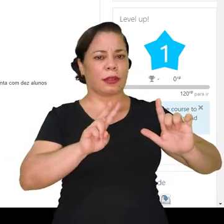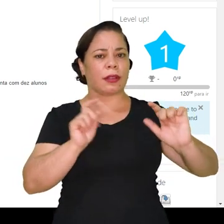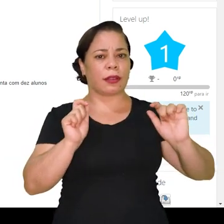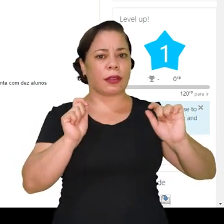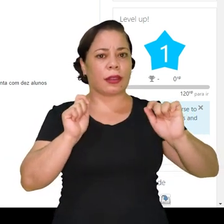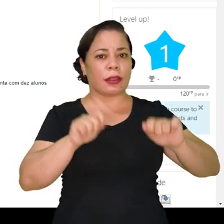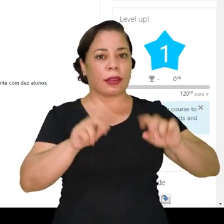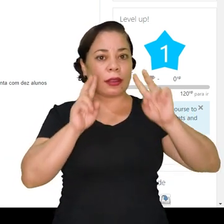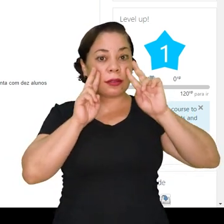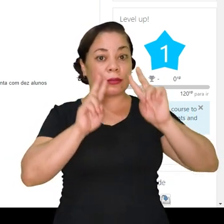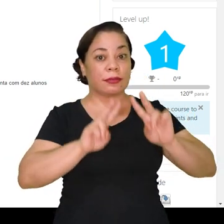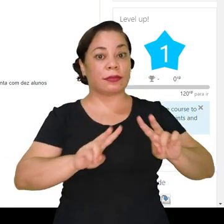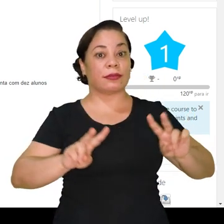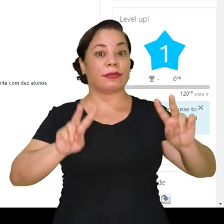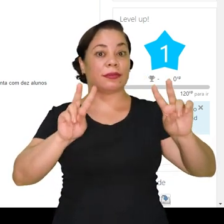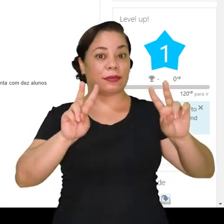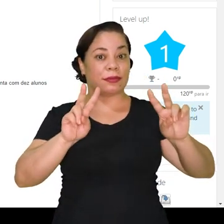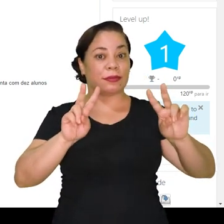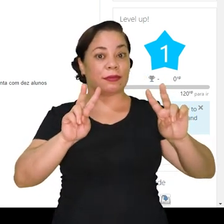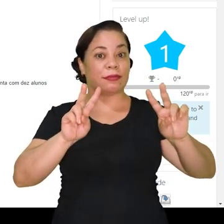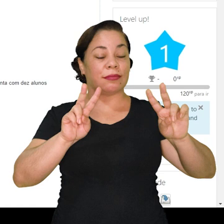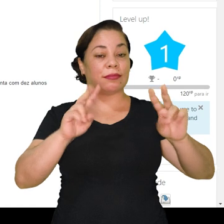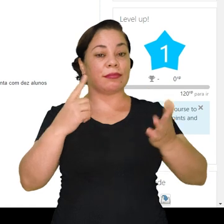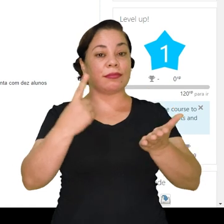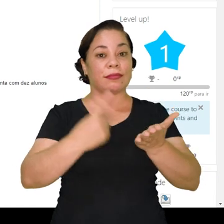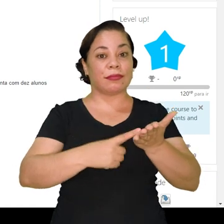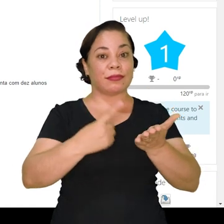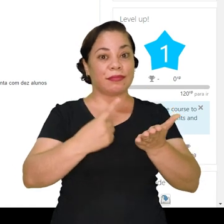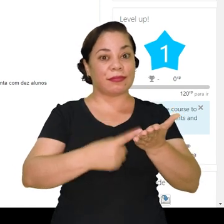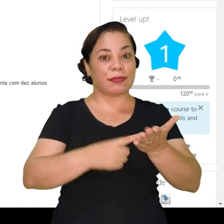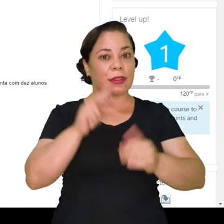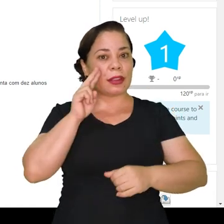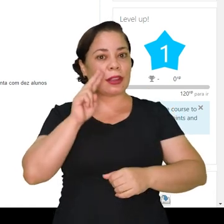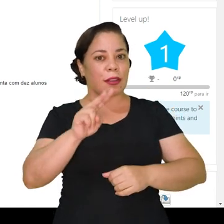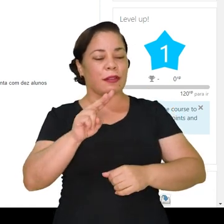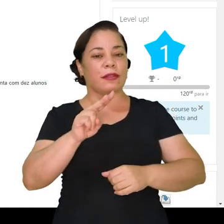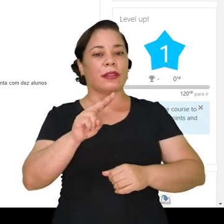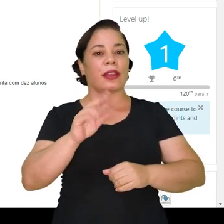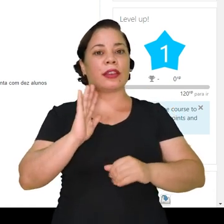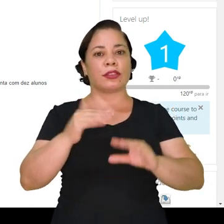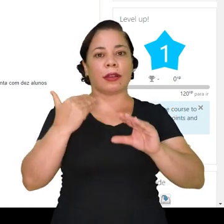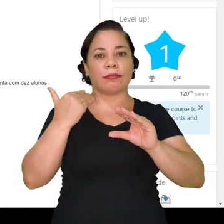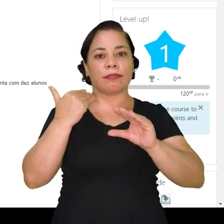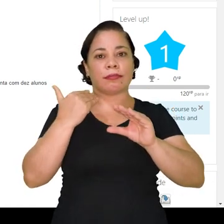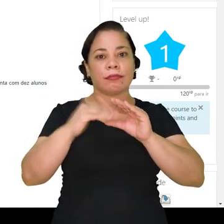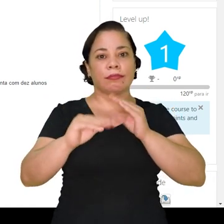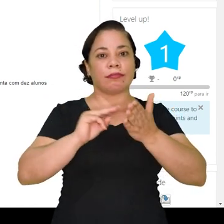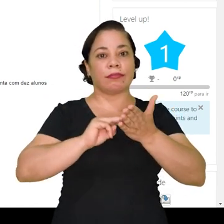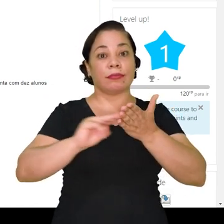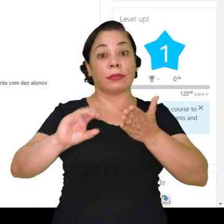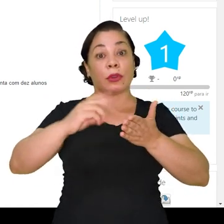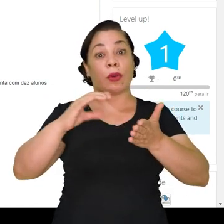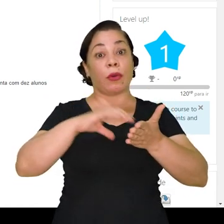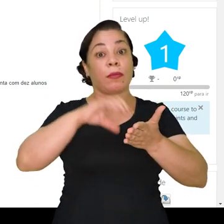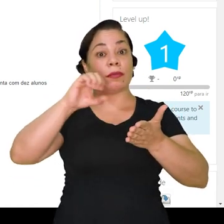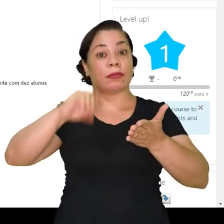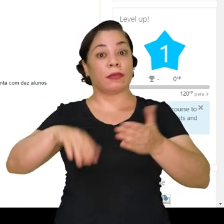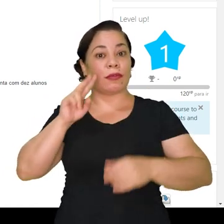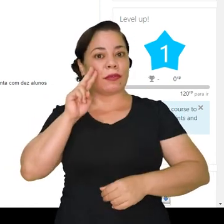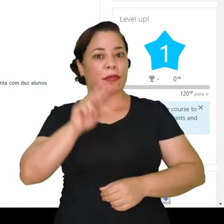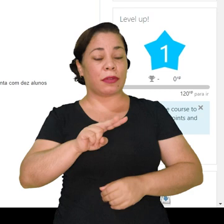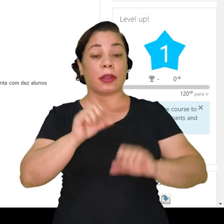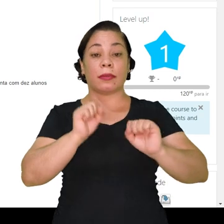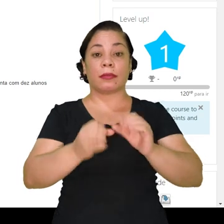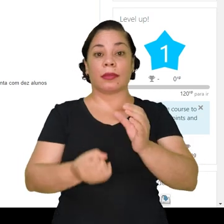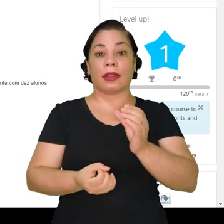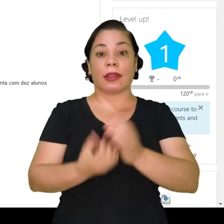você consegue visualizar agendamentos, visualizar mensagens enviadas ou rascunhos, e você